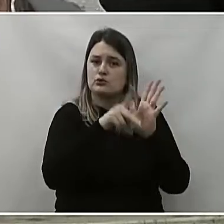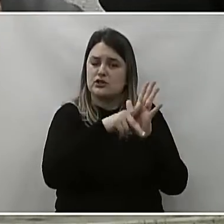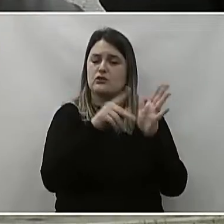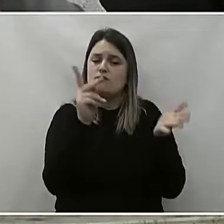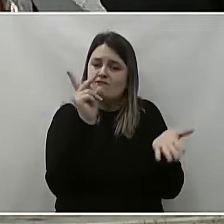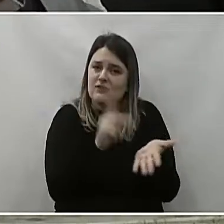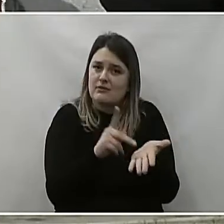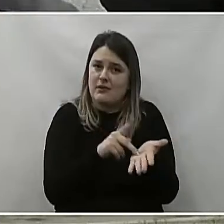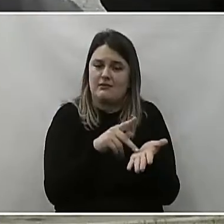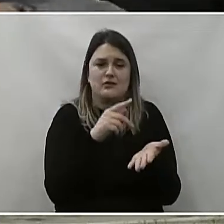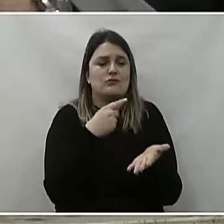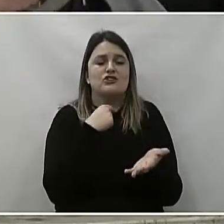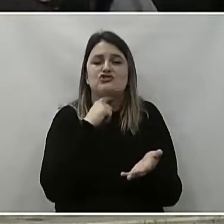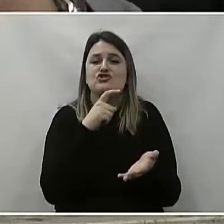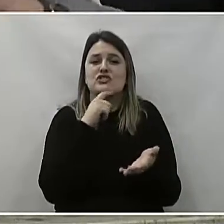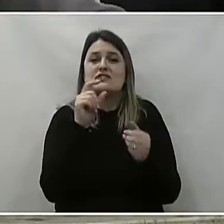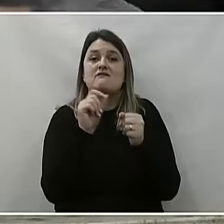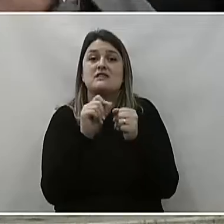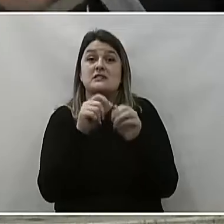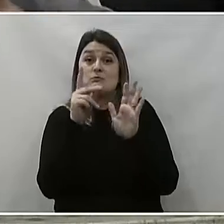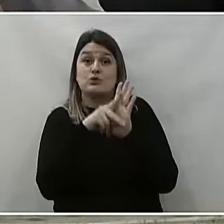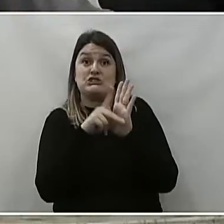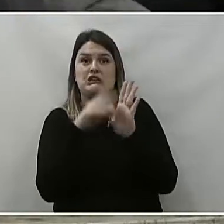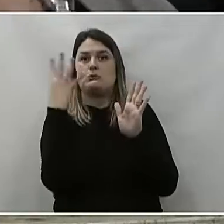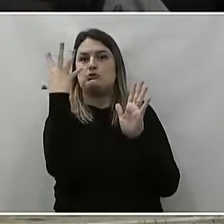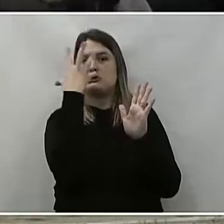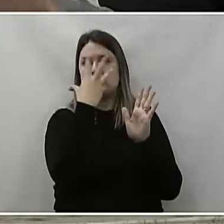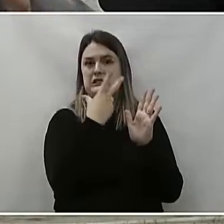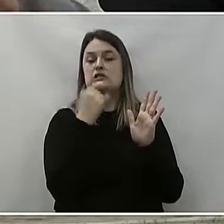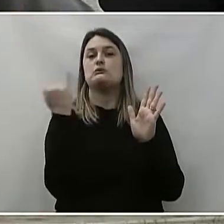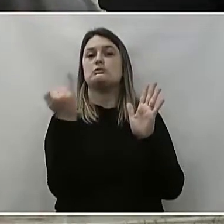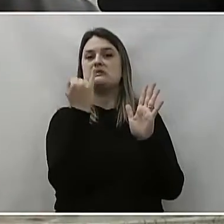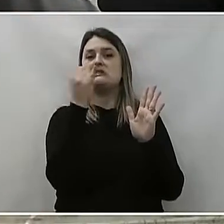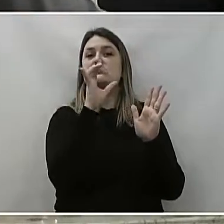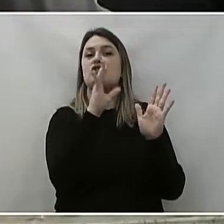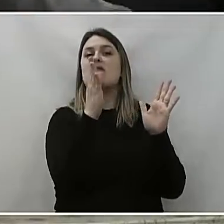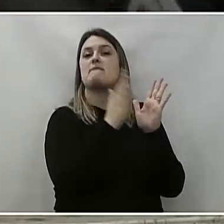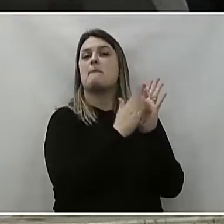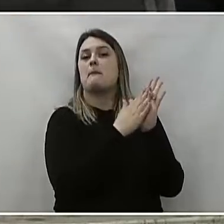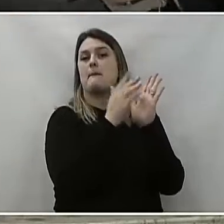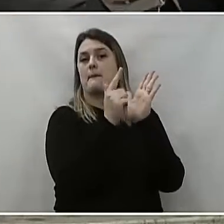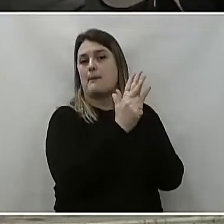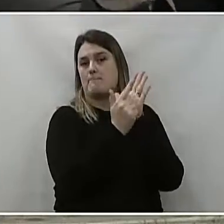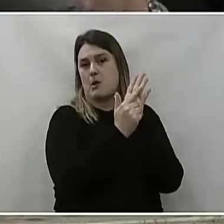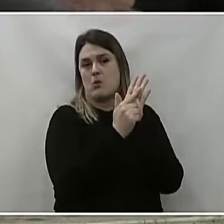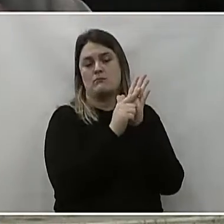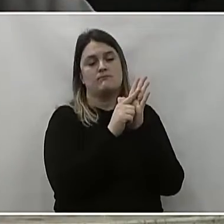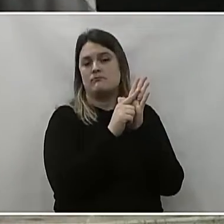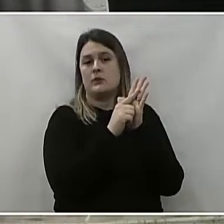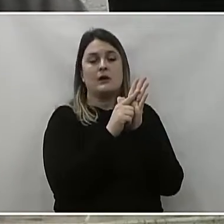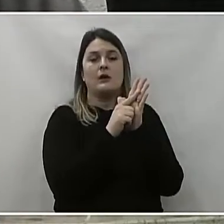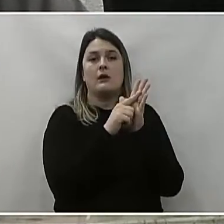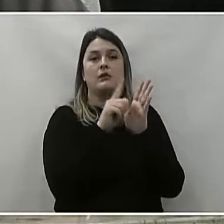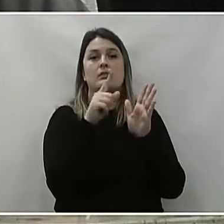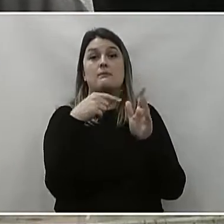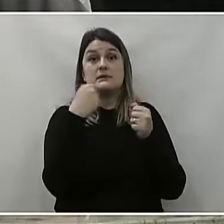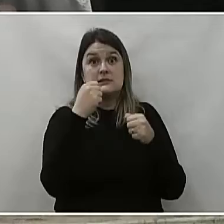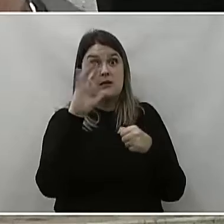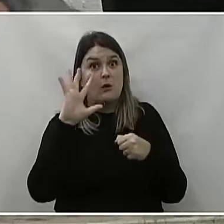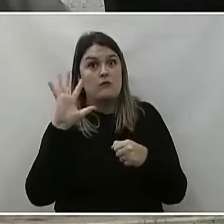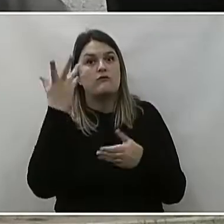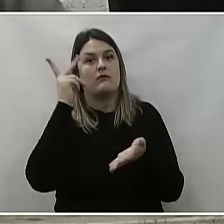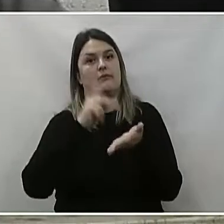saia do papel. Porque não adianta fazer um projeto bacana, importante, mas que chegue lá na prática e não